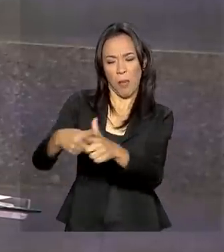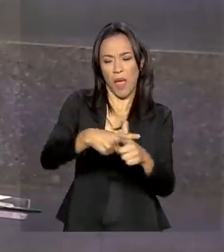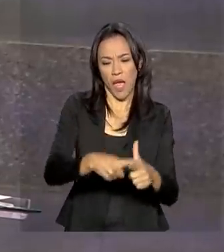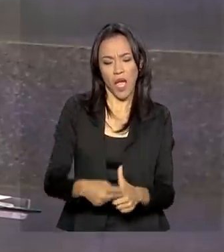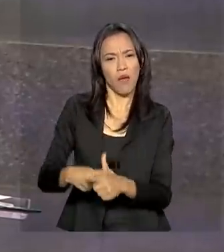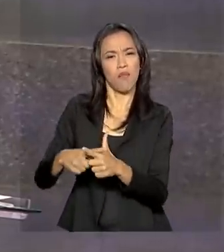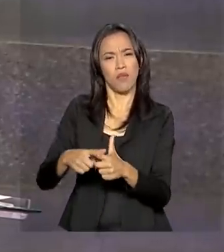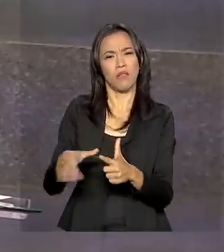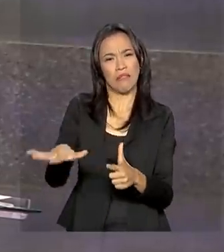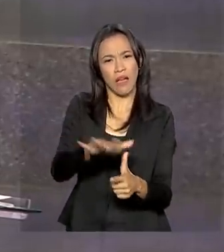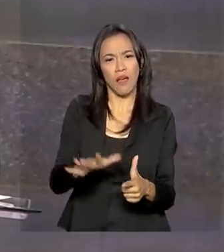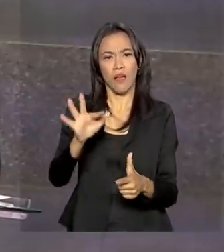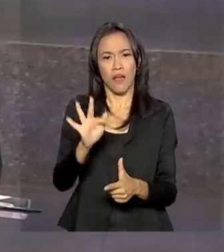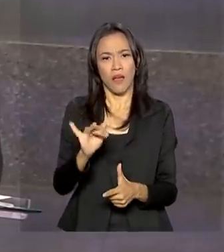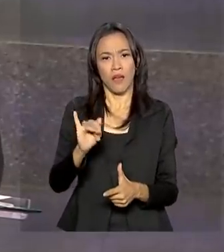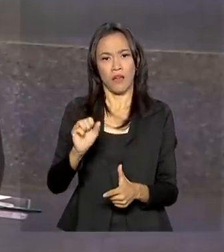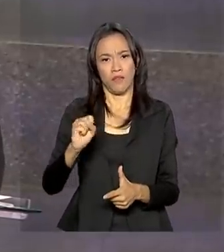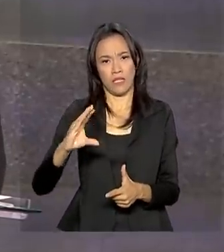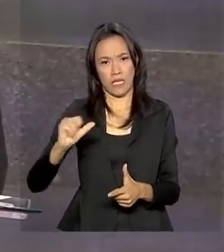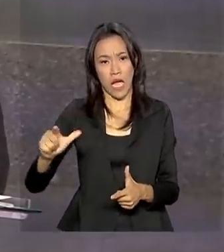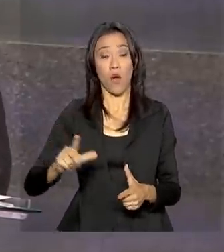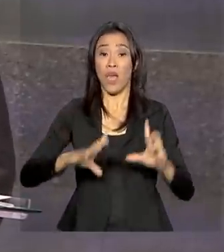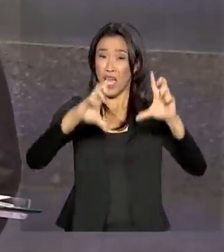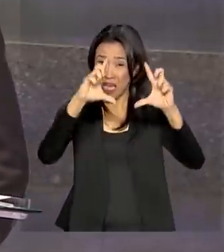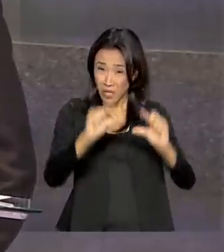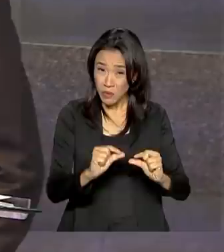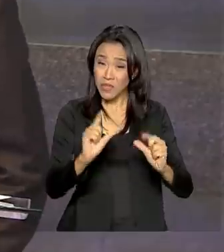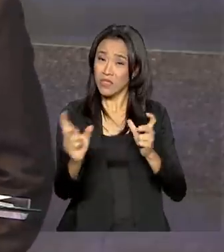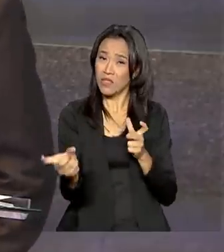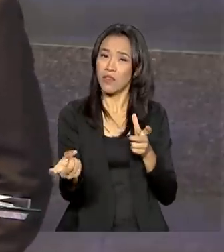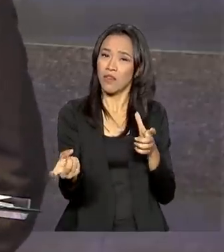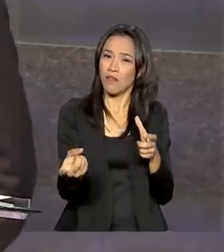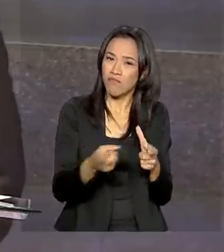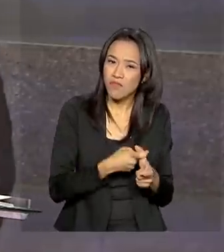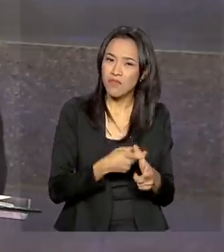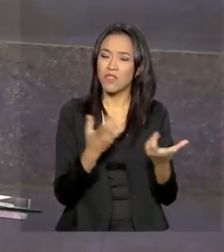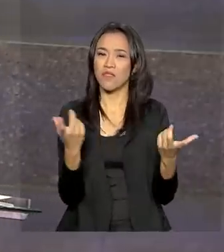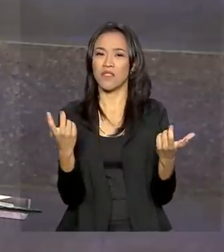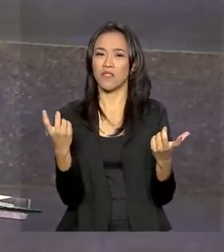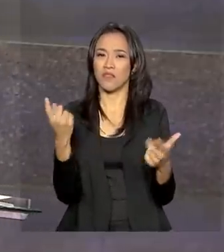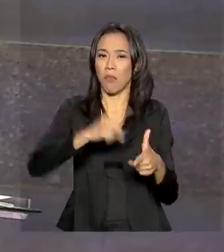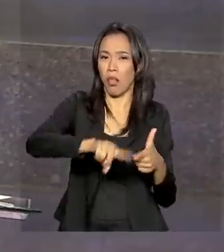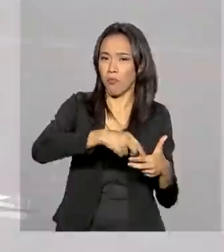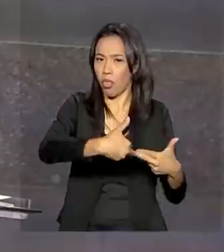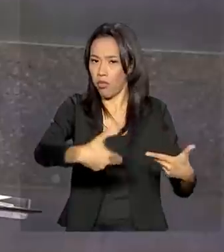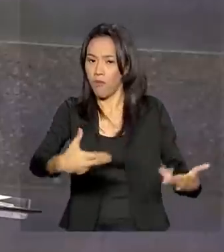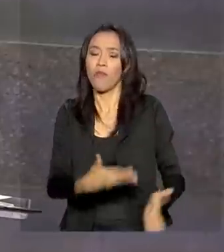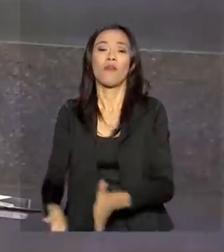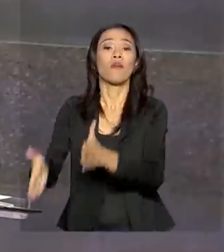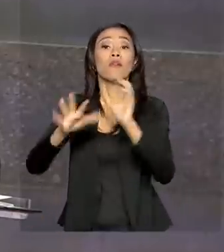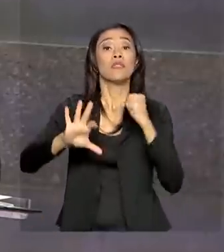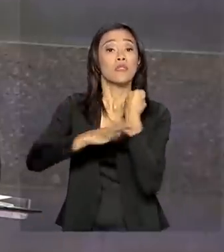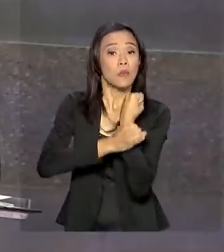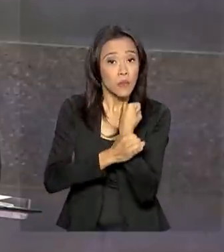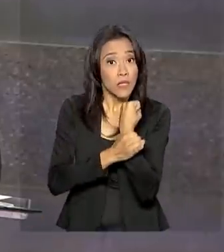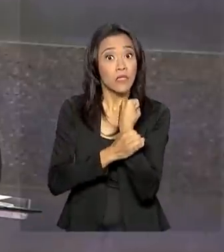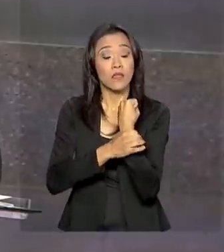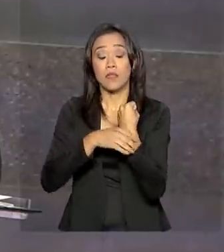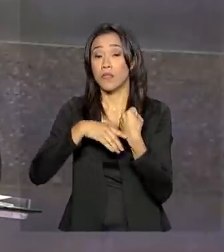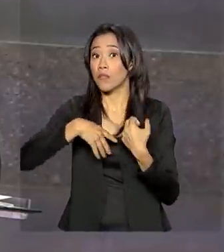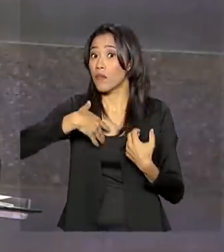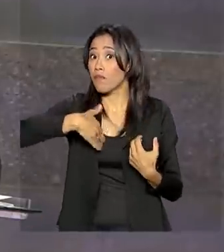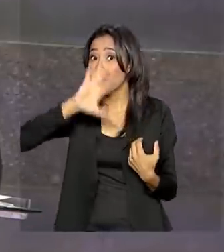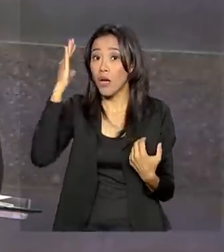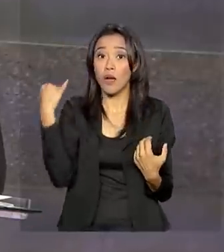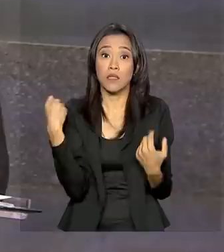zerarmos o déficit que estamos vivendo. Segurança pública, uma das maiores necessidades